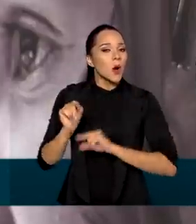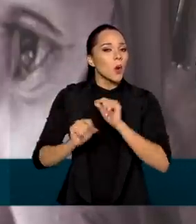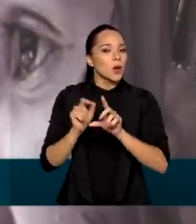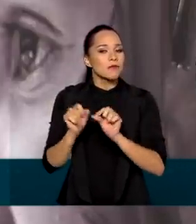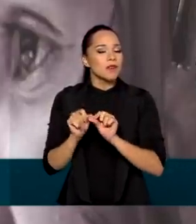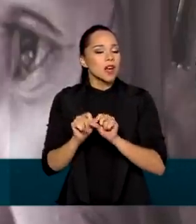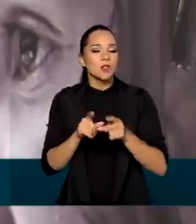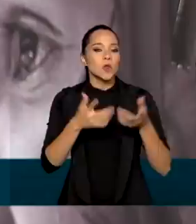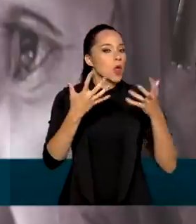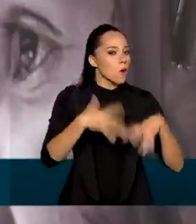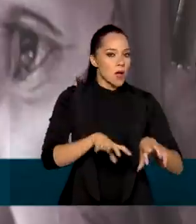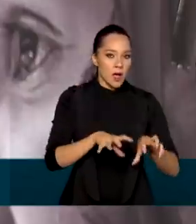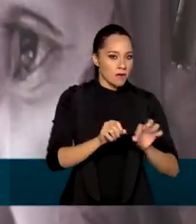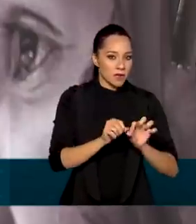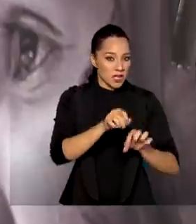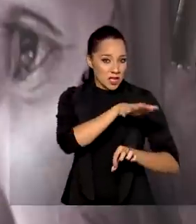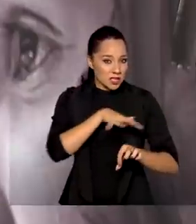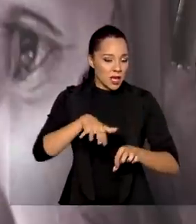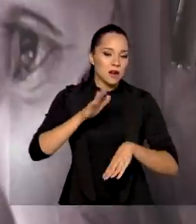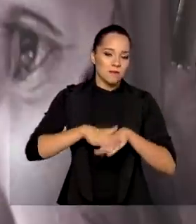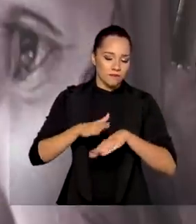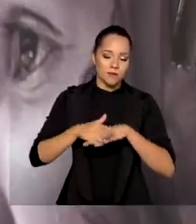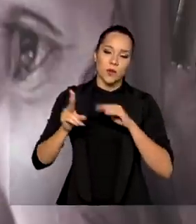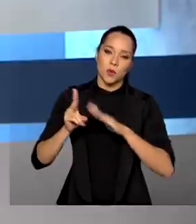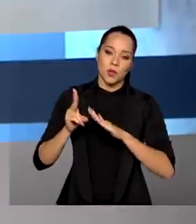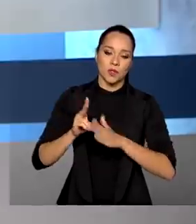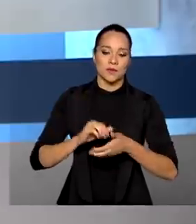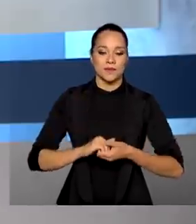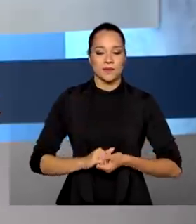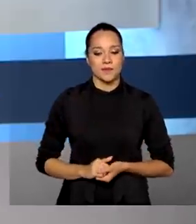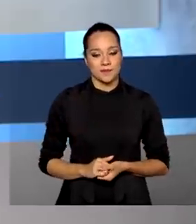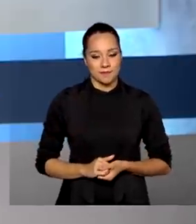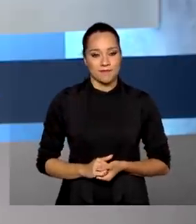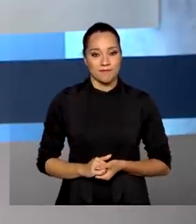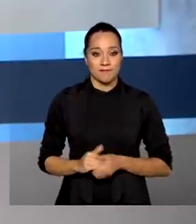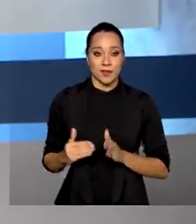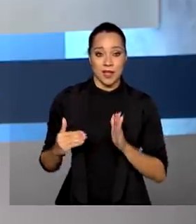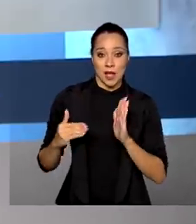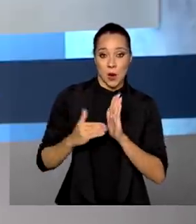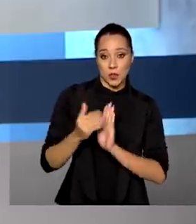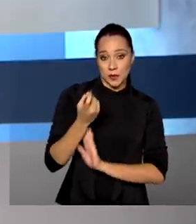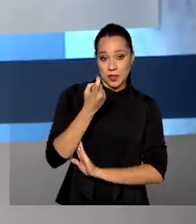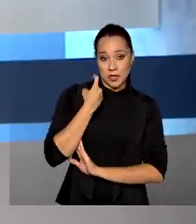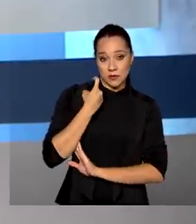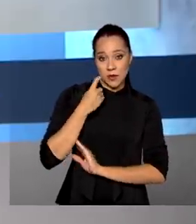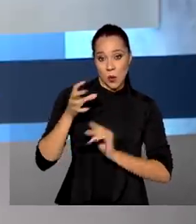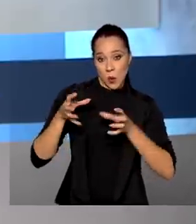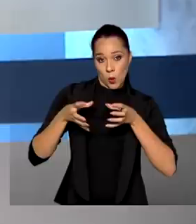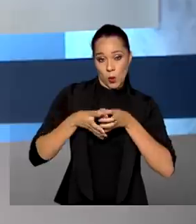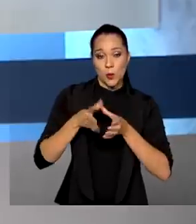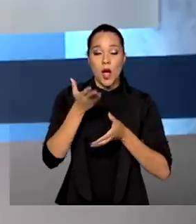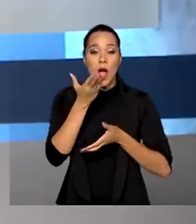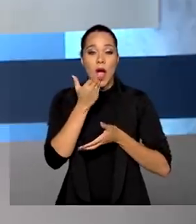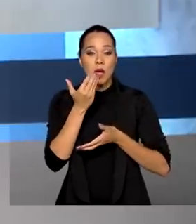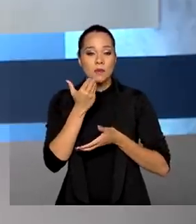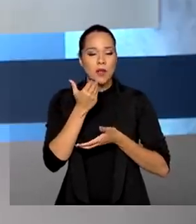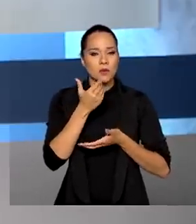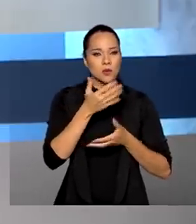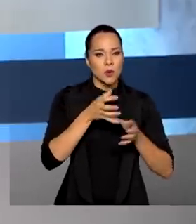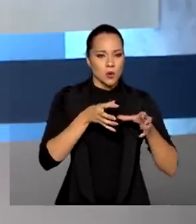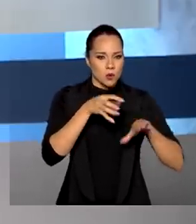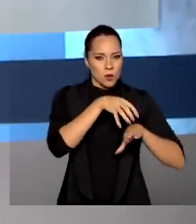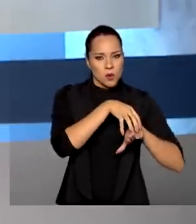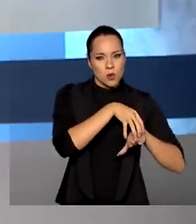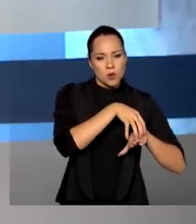faz ou deixa de fazer nesta área é o próprio indígena. E na última sexta-feira, um comboio com alimentos deixou o maior